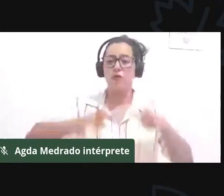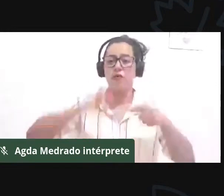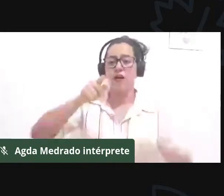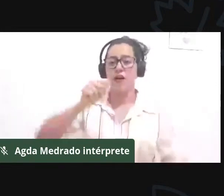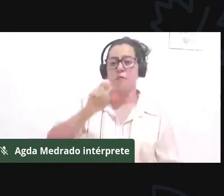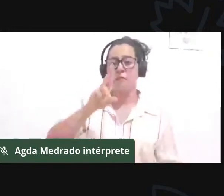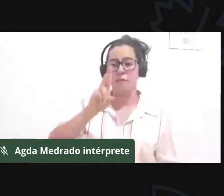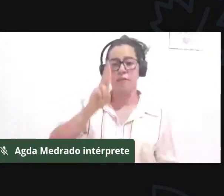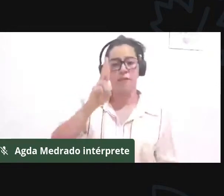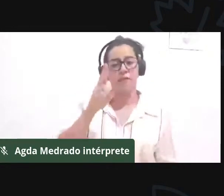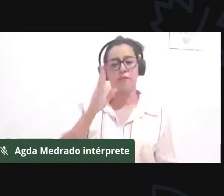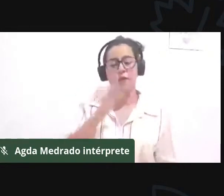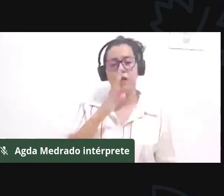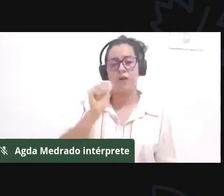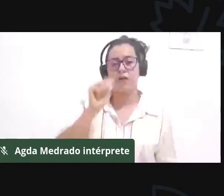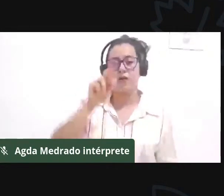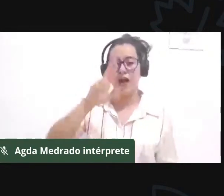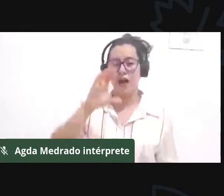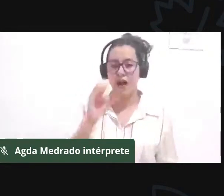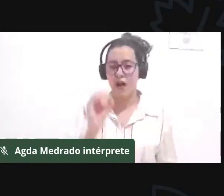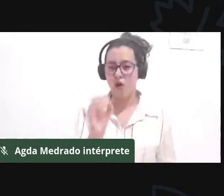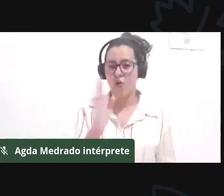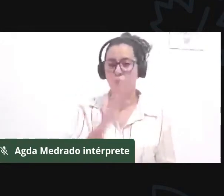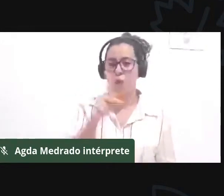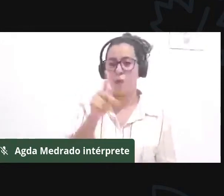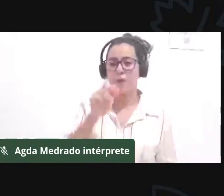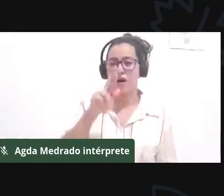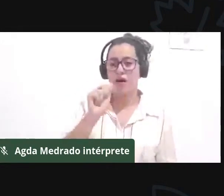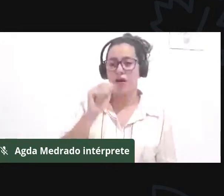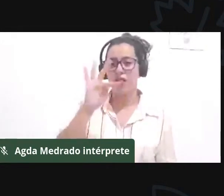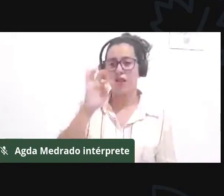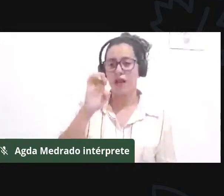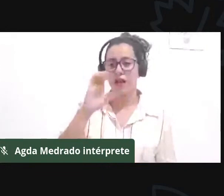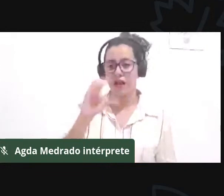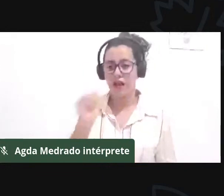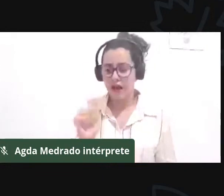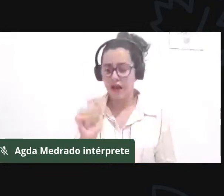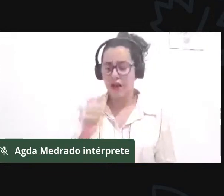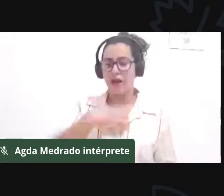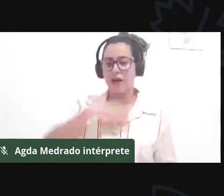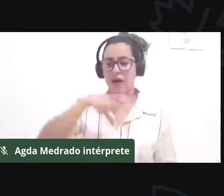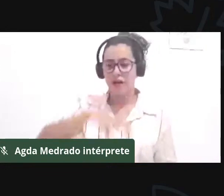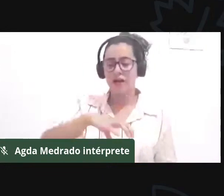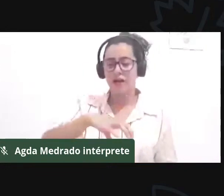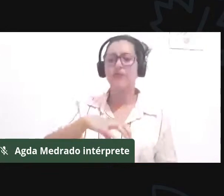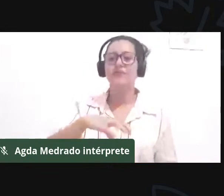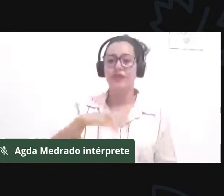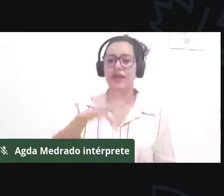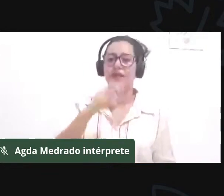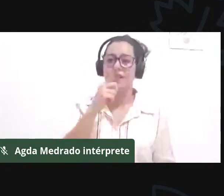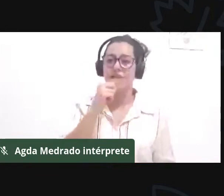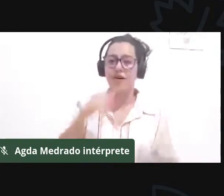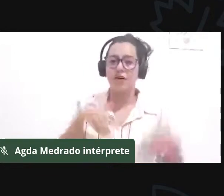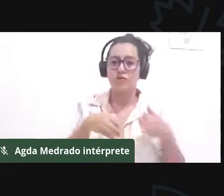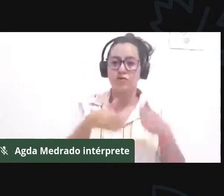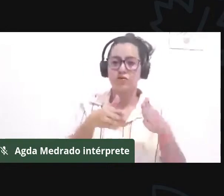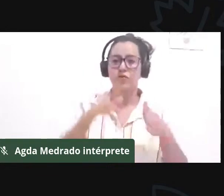no território de cidadania Velho Chico, um dos territórios políticos do estado da Bahia.